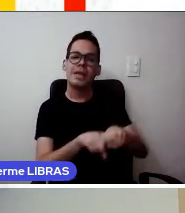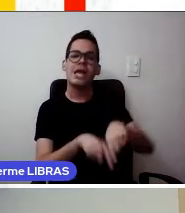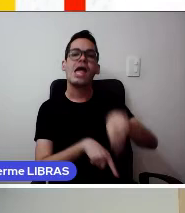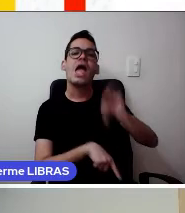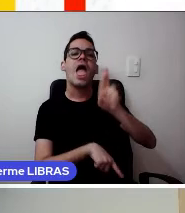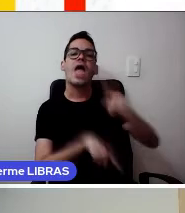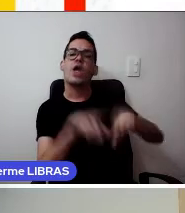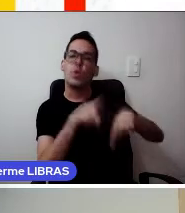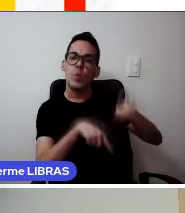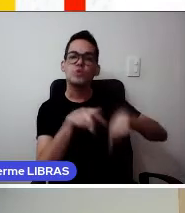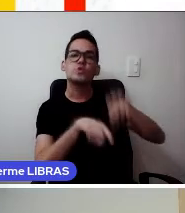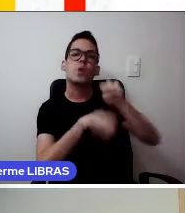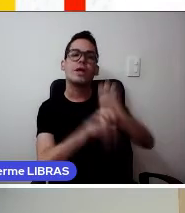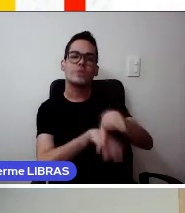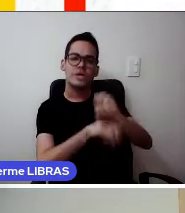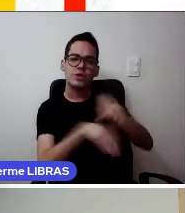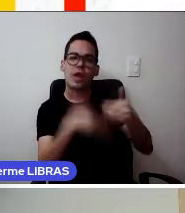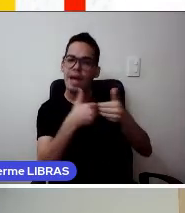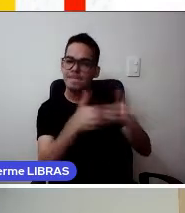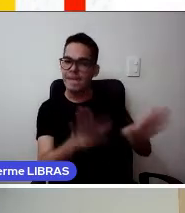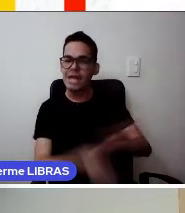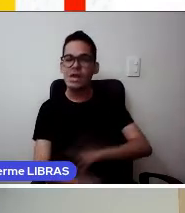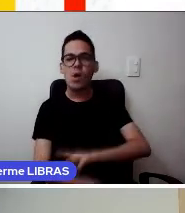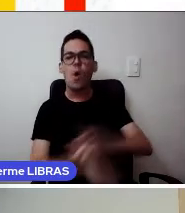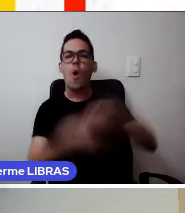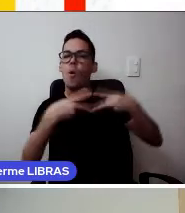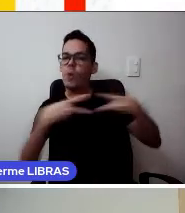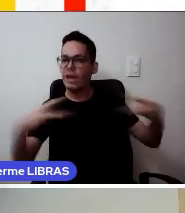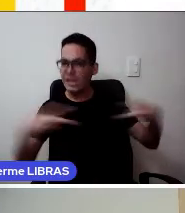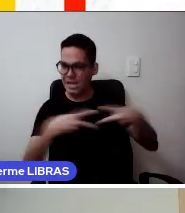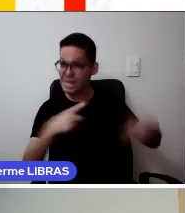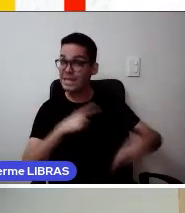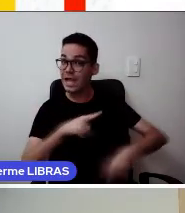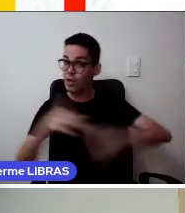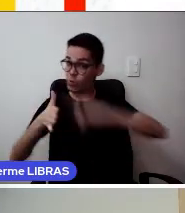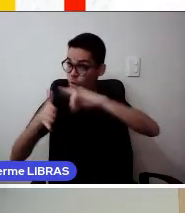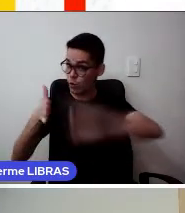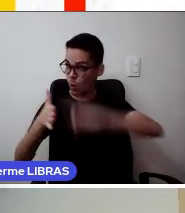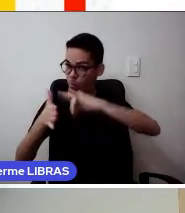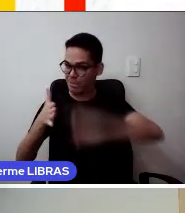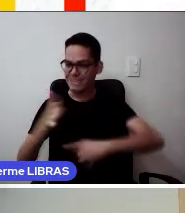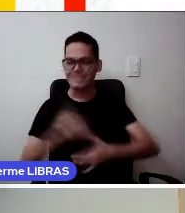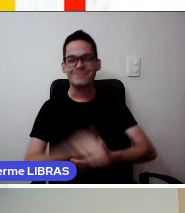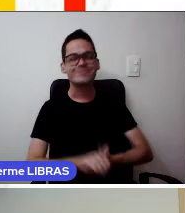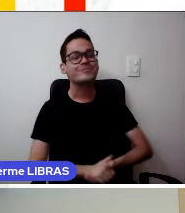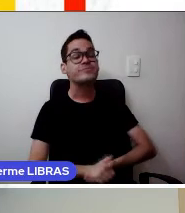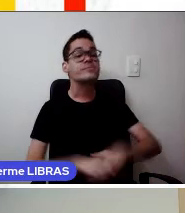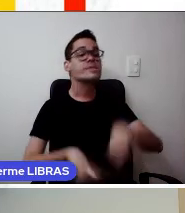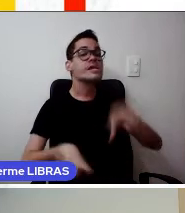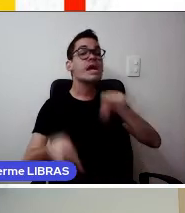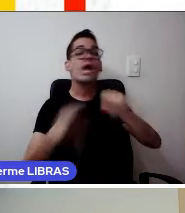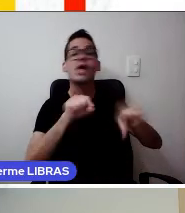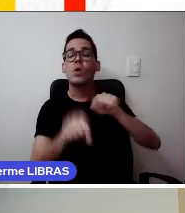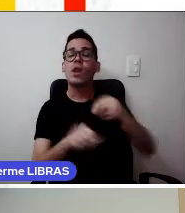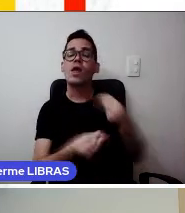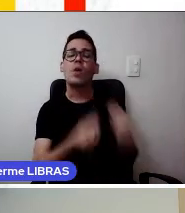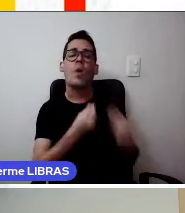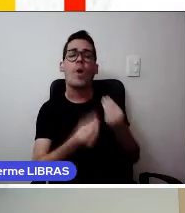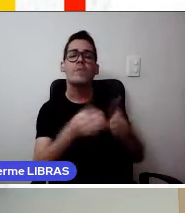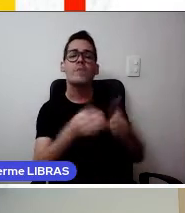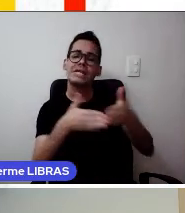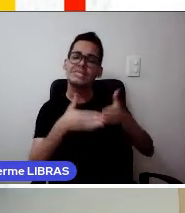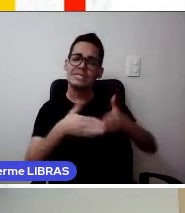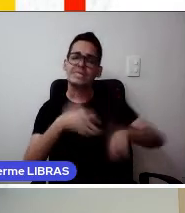Abertos, cujos links estão disponíveis no documento dos protocolos. Para escolher e criar uma licença aberta de seu